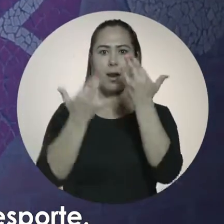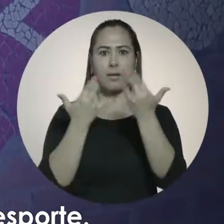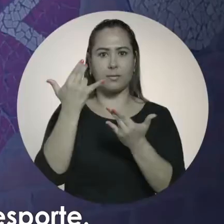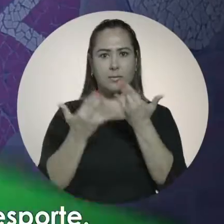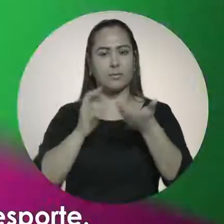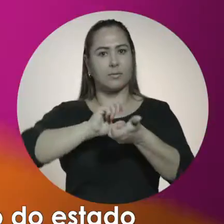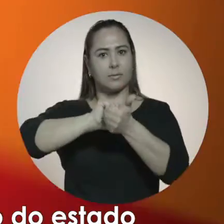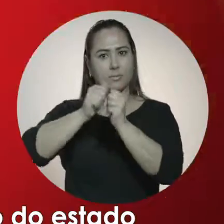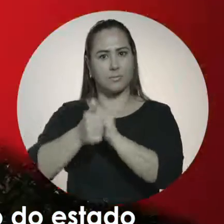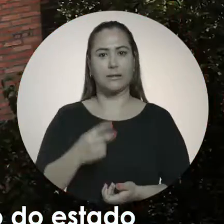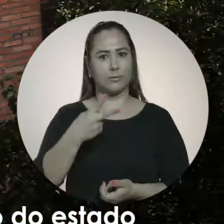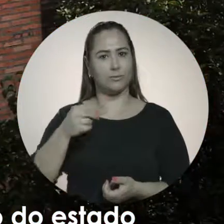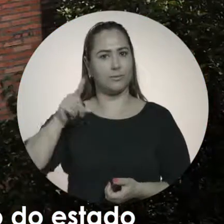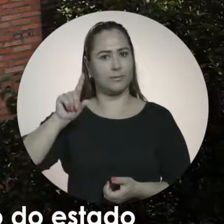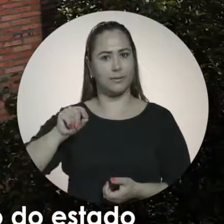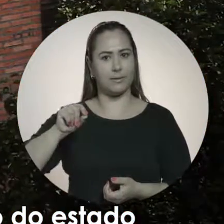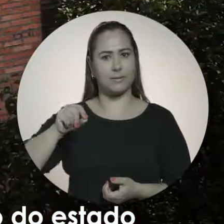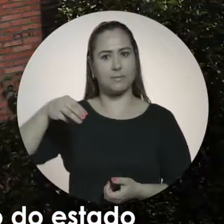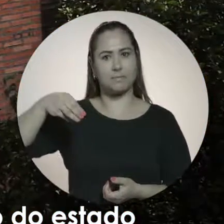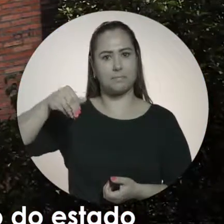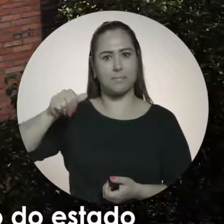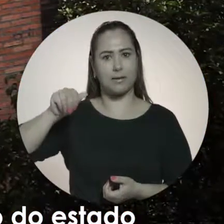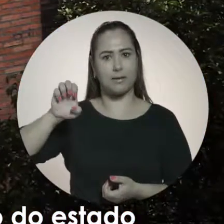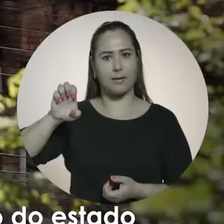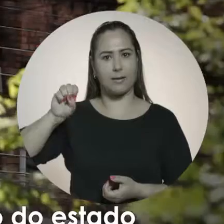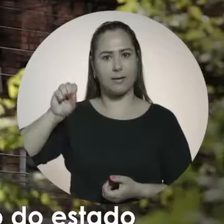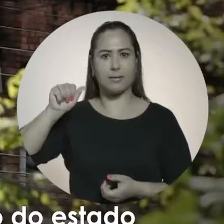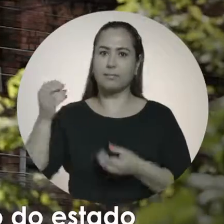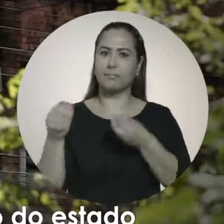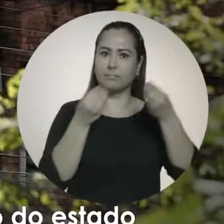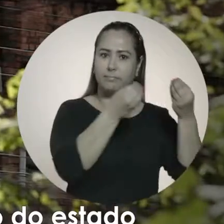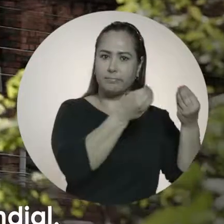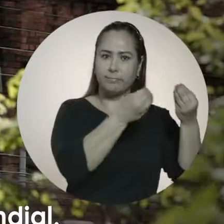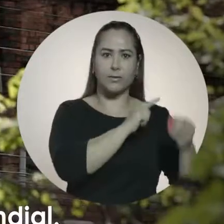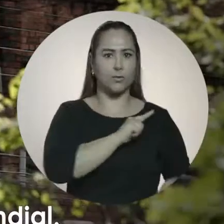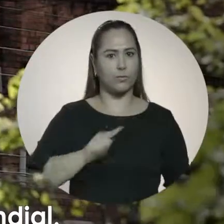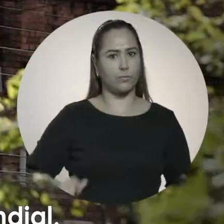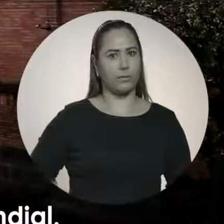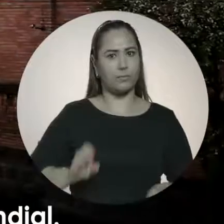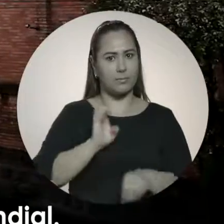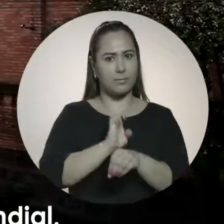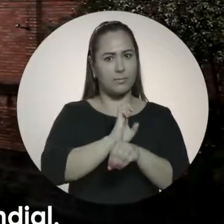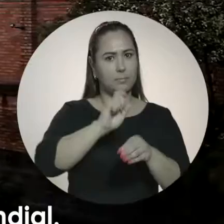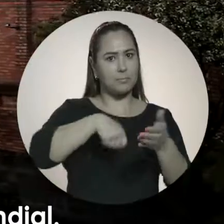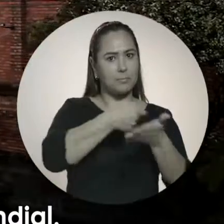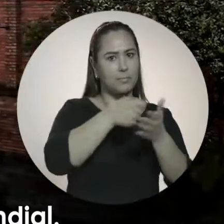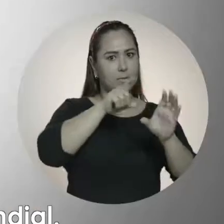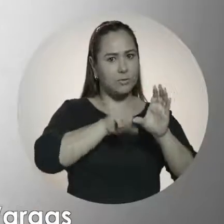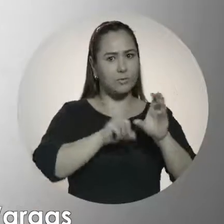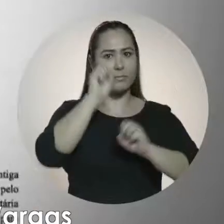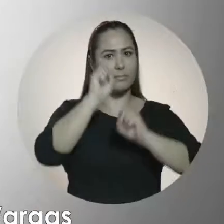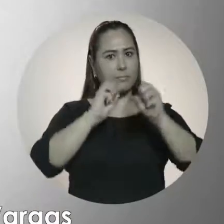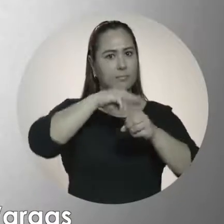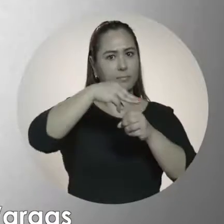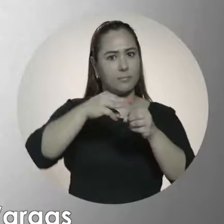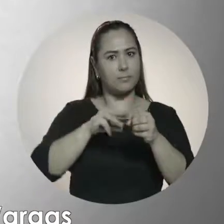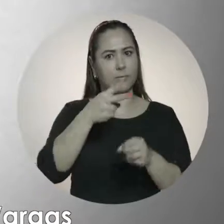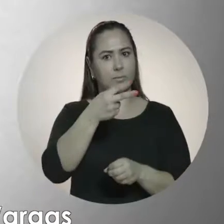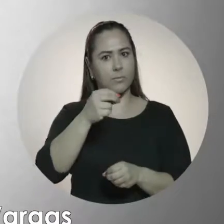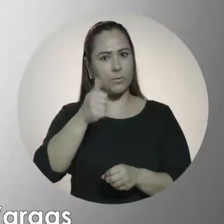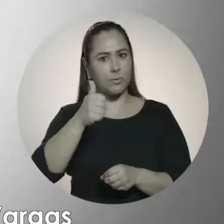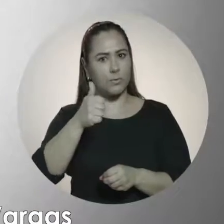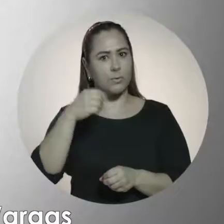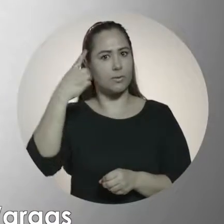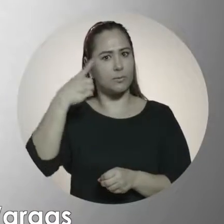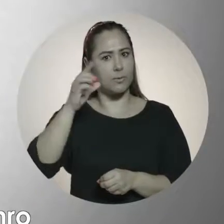lazer e esporte. Em 2010, a Maesa foi entregue ao governo do estado para cobrir dívidas da empresa mundial. Em 2011, o